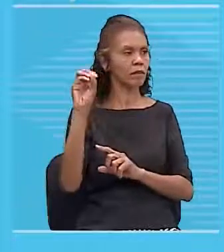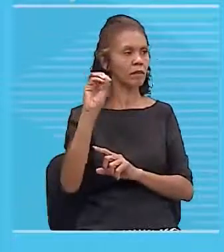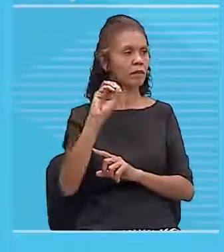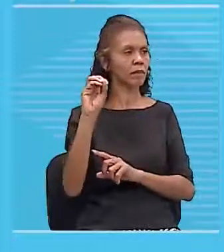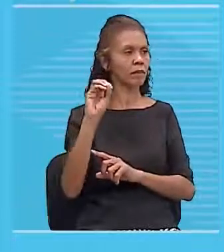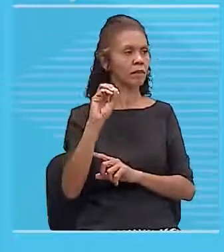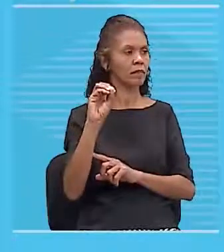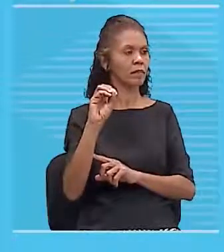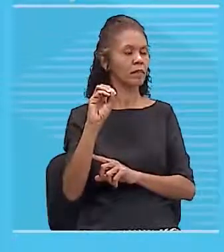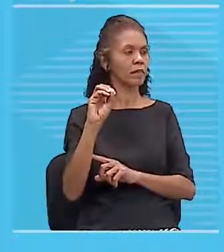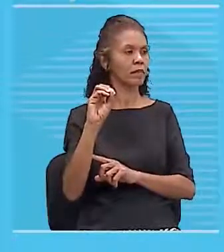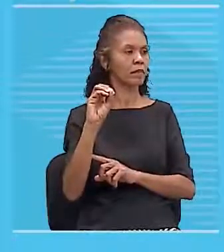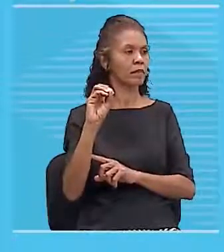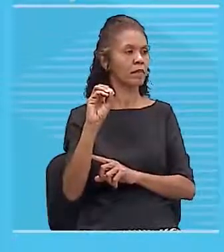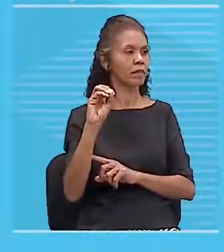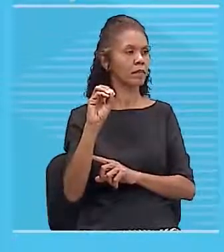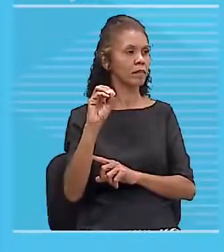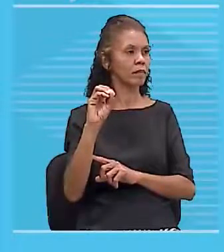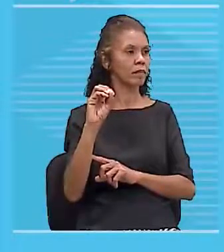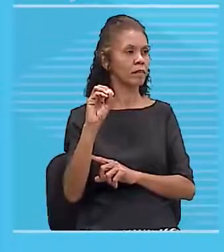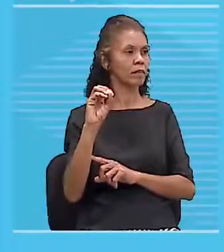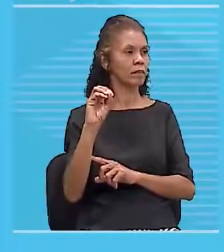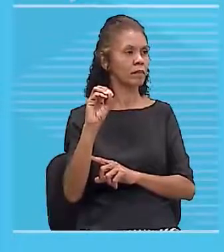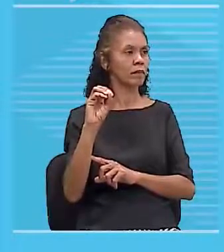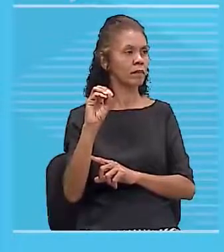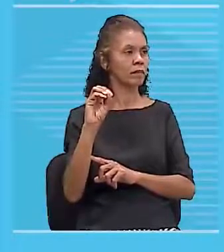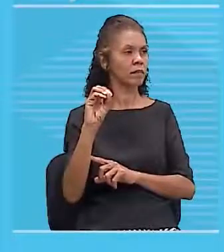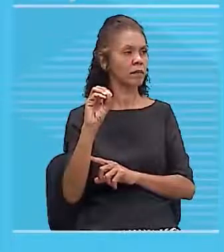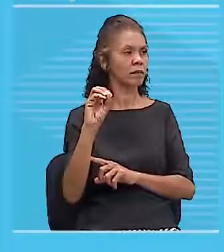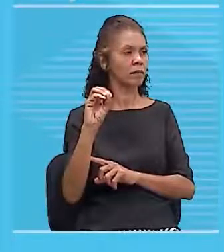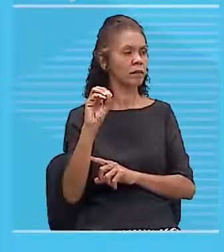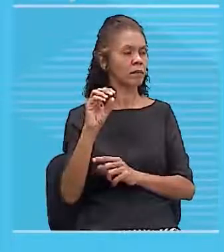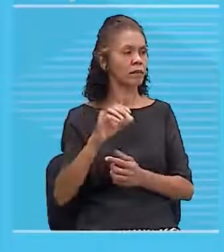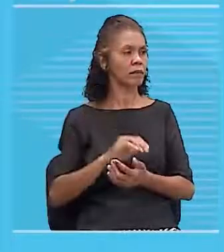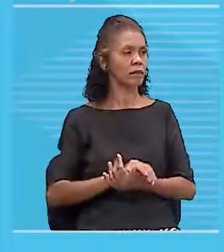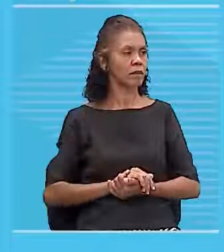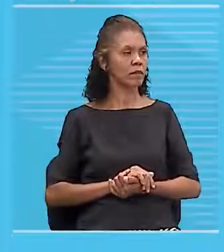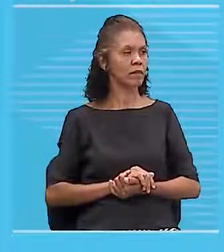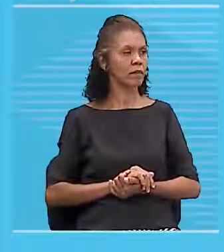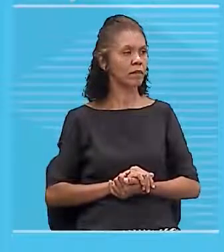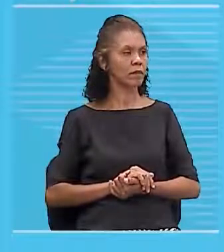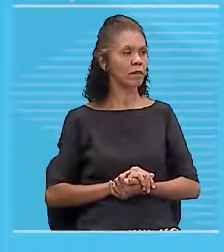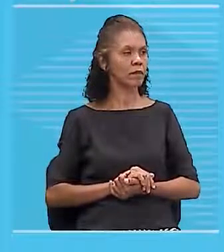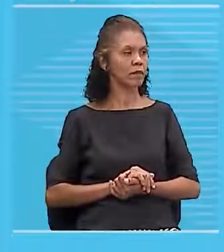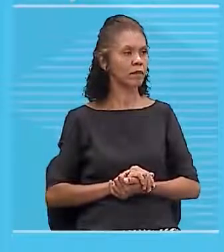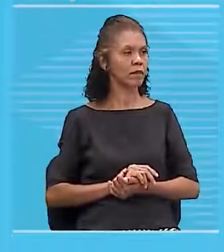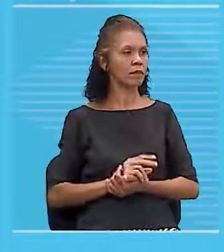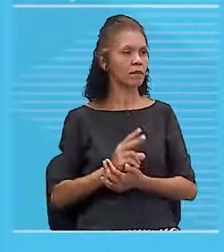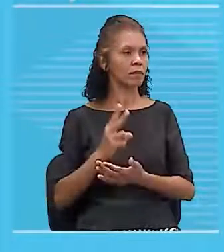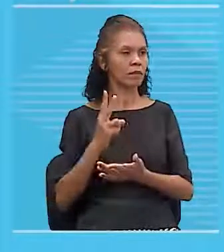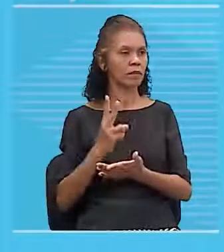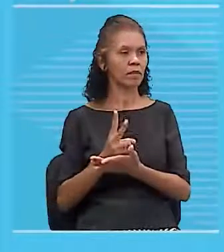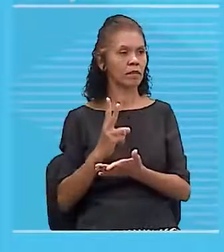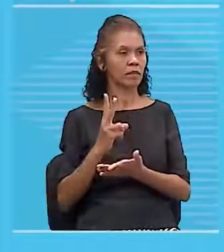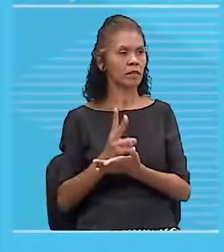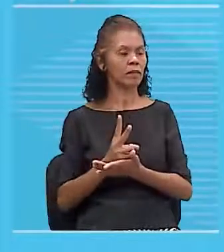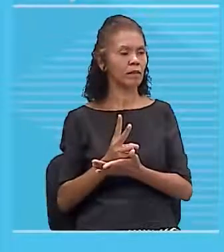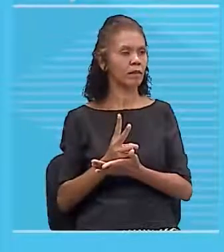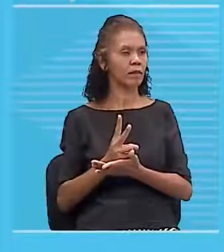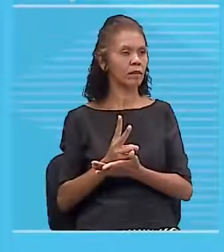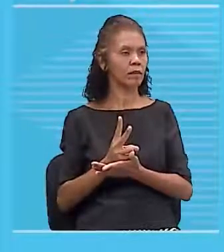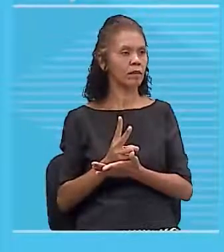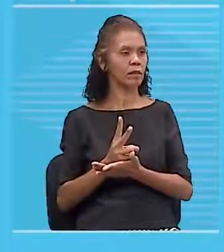e a corrente elétrica. Certo? Então, sempre, sempre, sempre, sempre